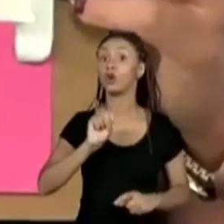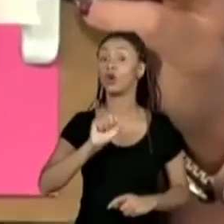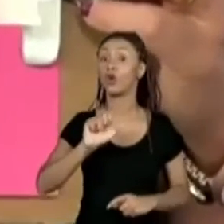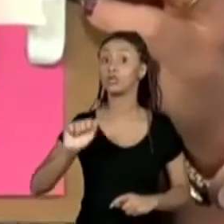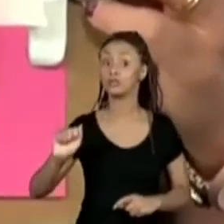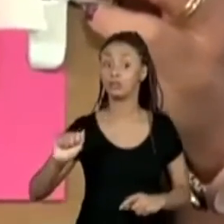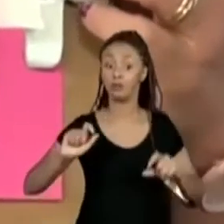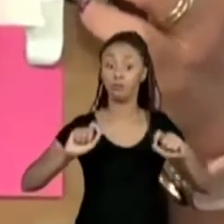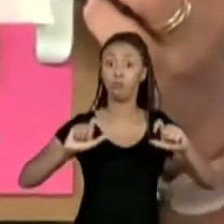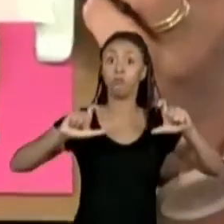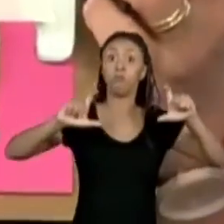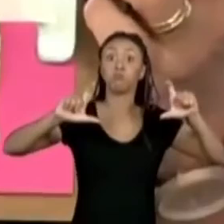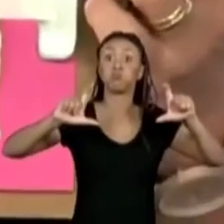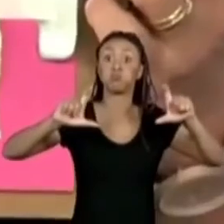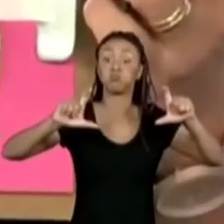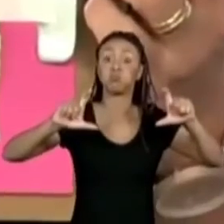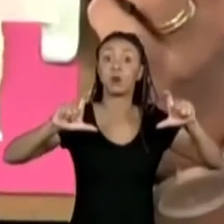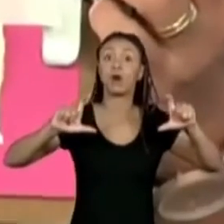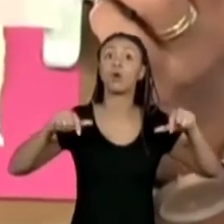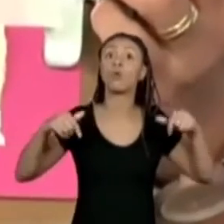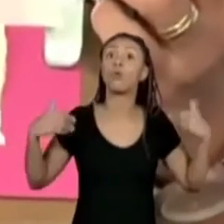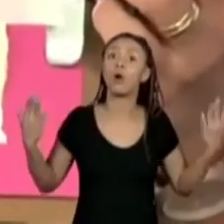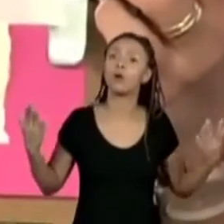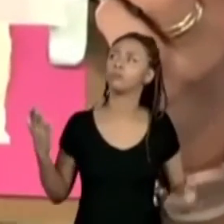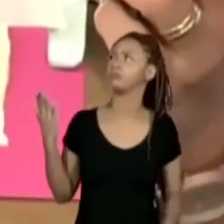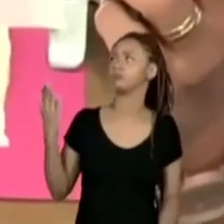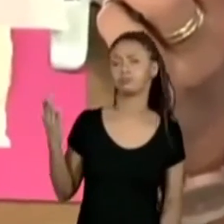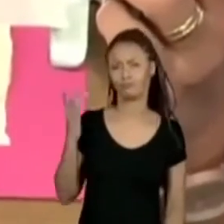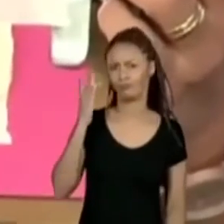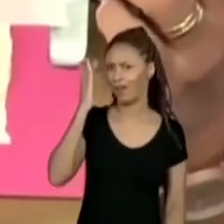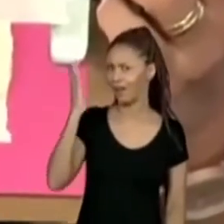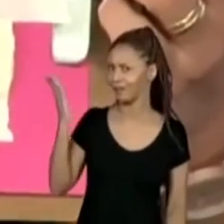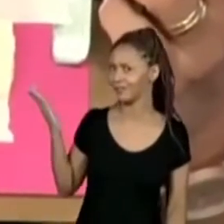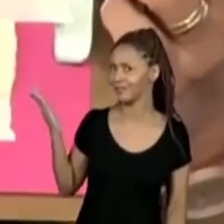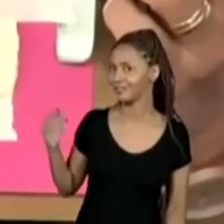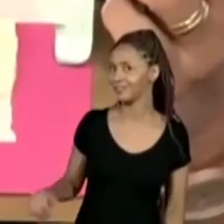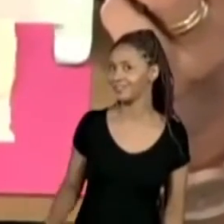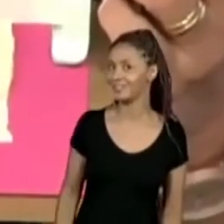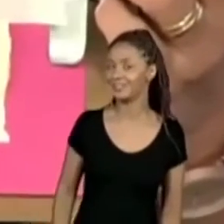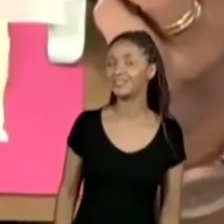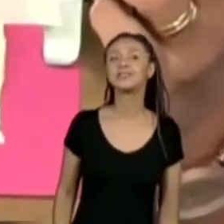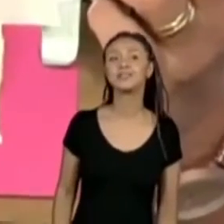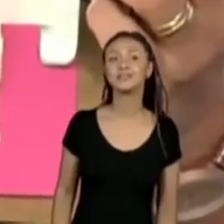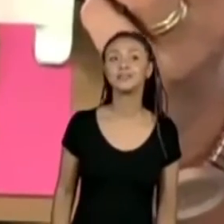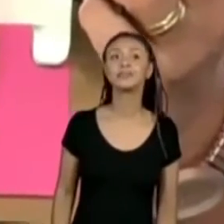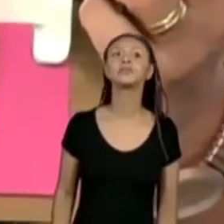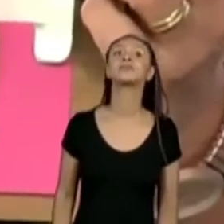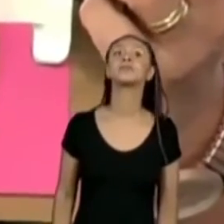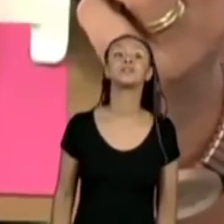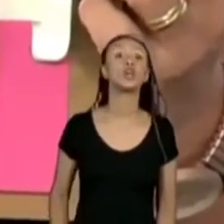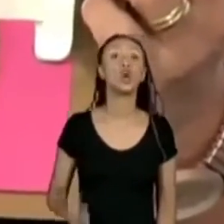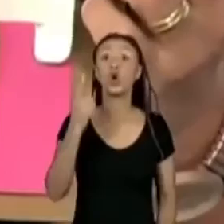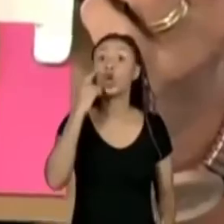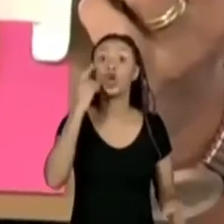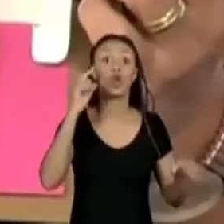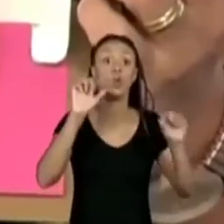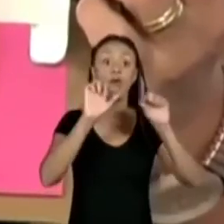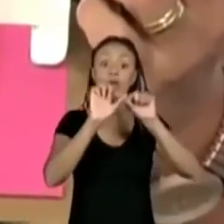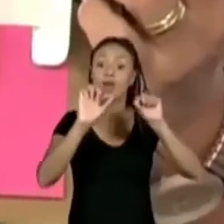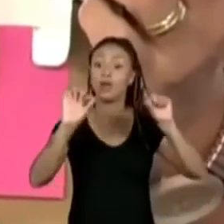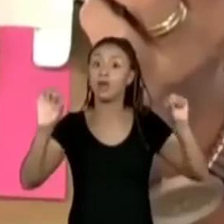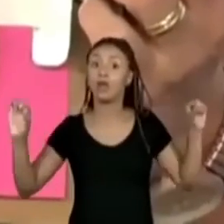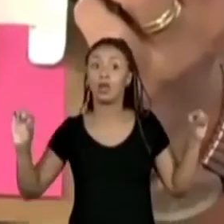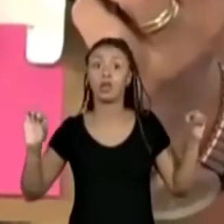grossa? É fácil, hein? É, vocês vão ter que olhar não o tamanho, não o